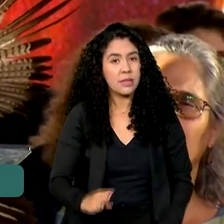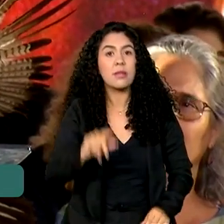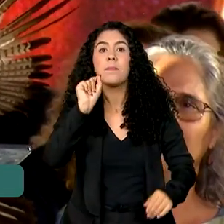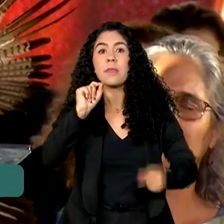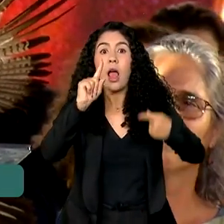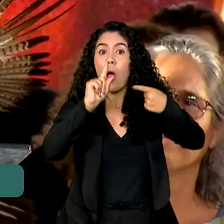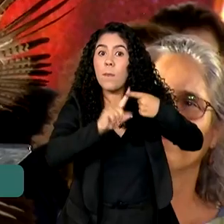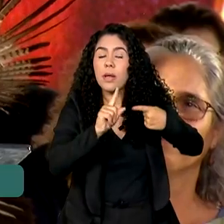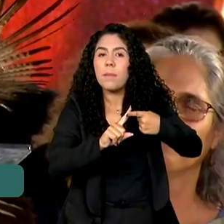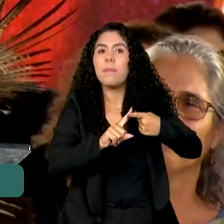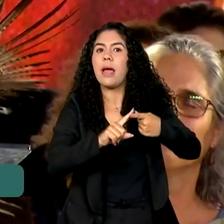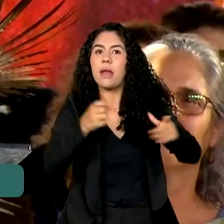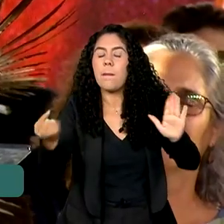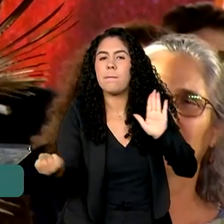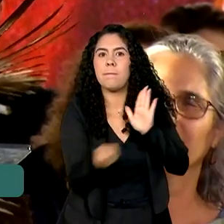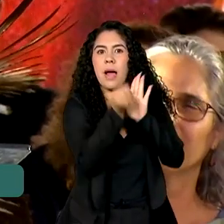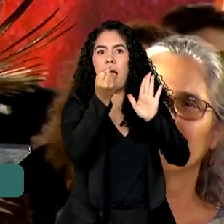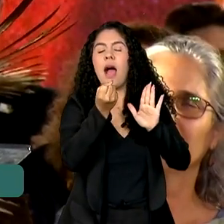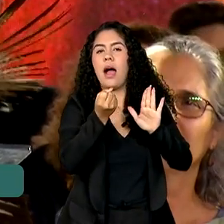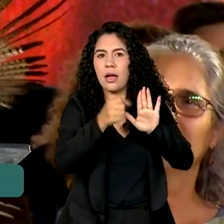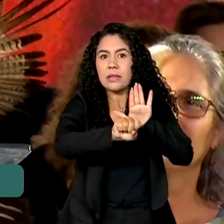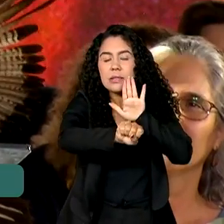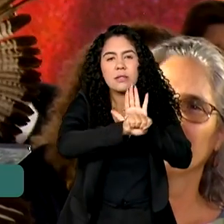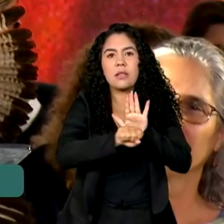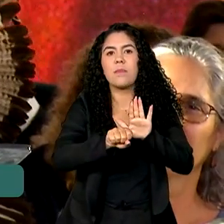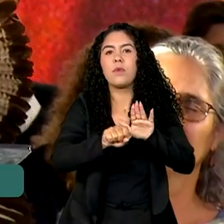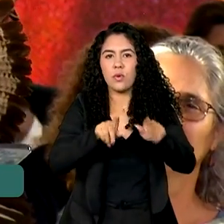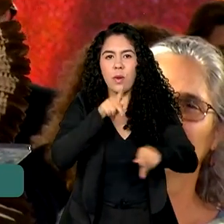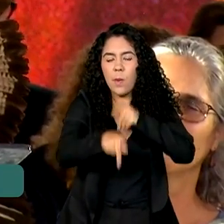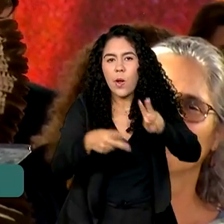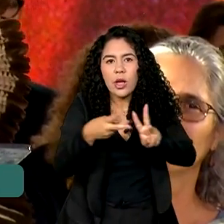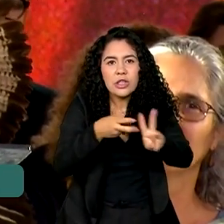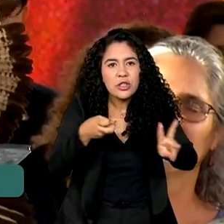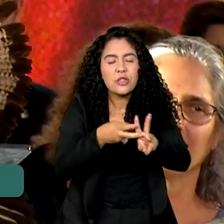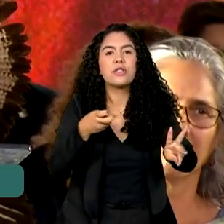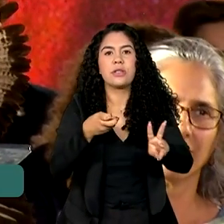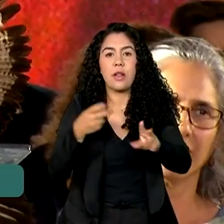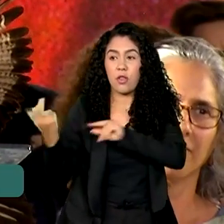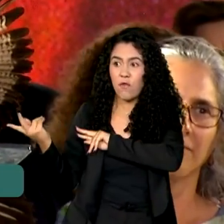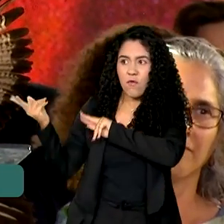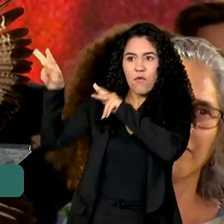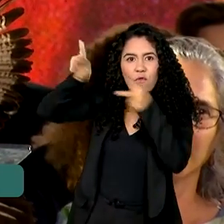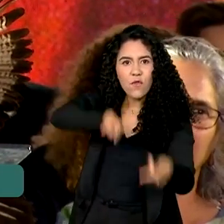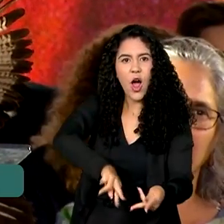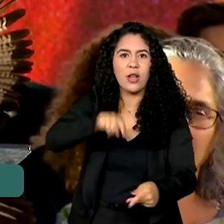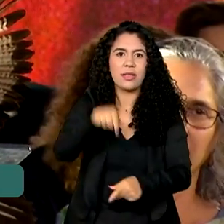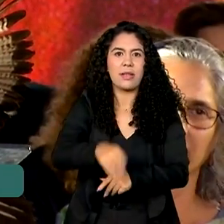indígena de simbolismo espiritual, a voltar ao país depois de tantos anos ausentes. Transcrição e Legendas